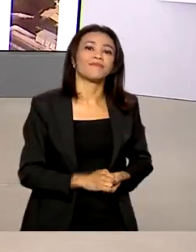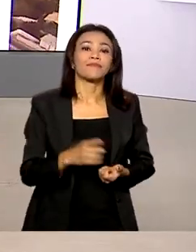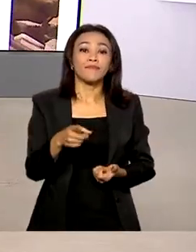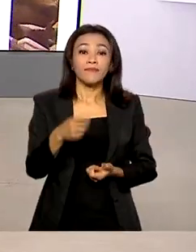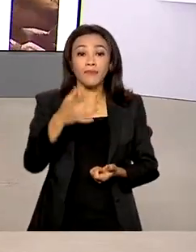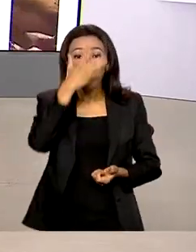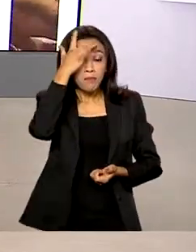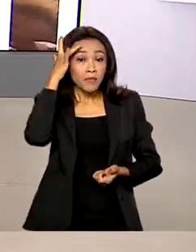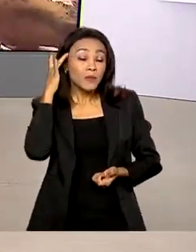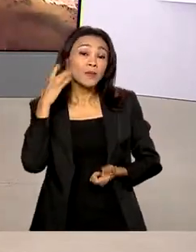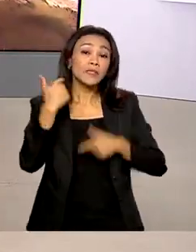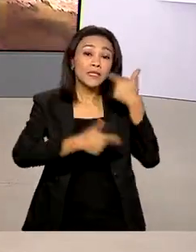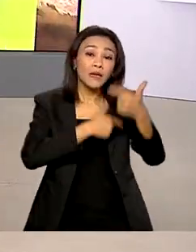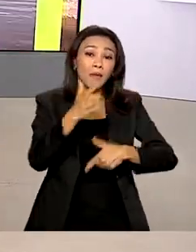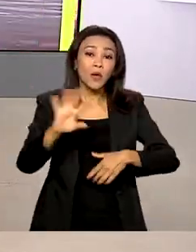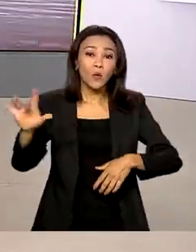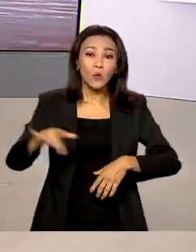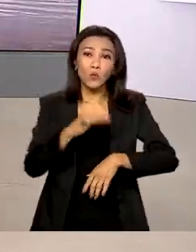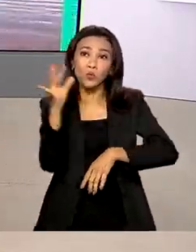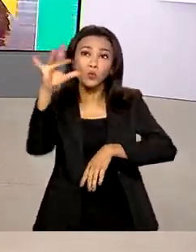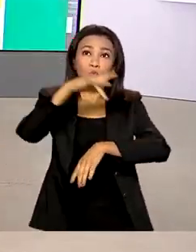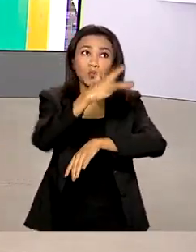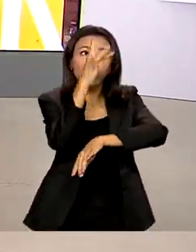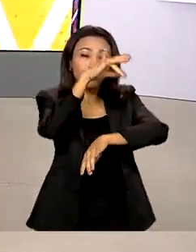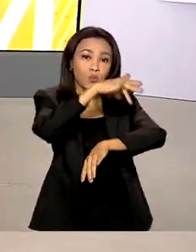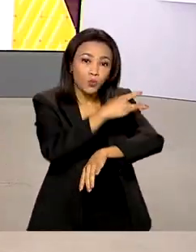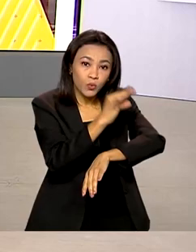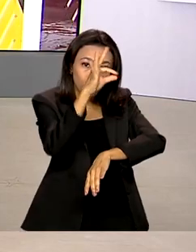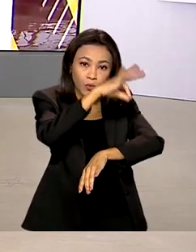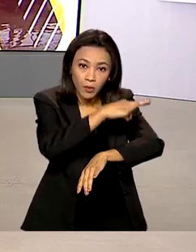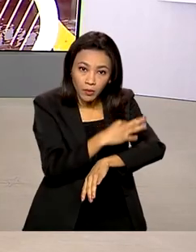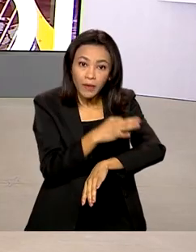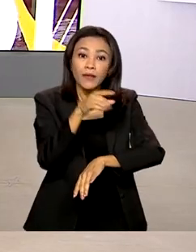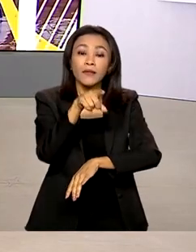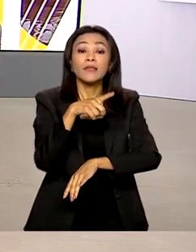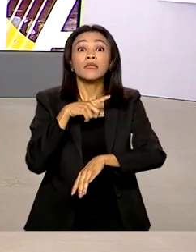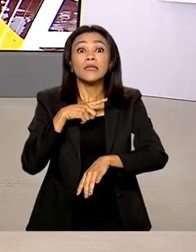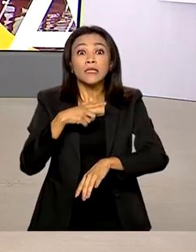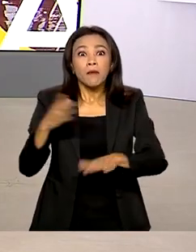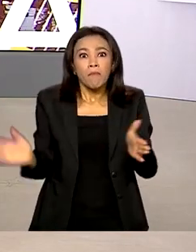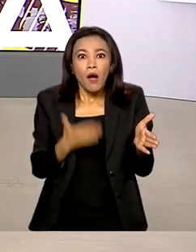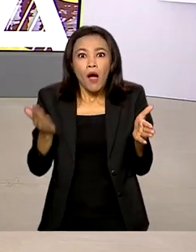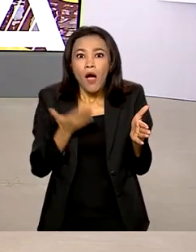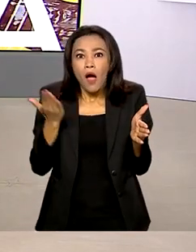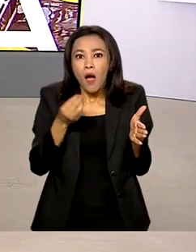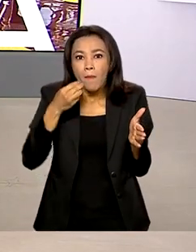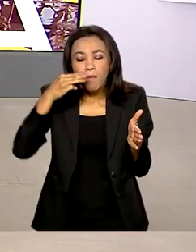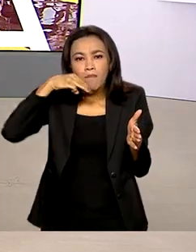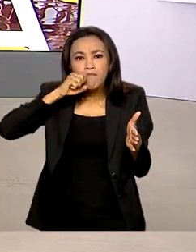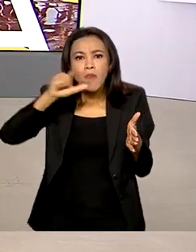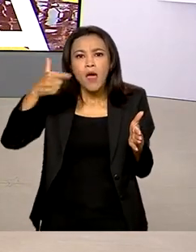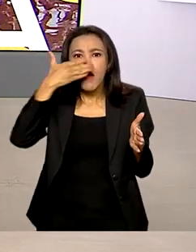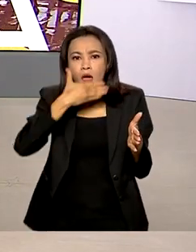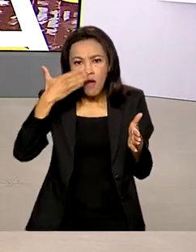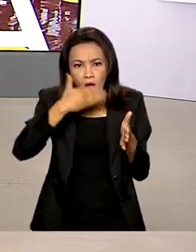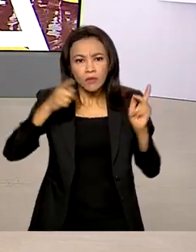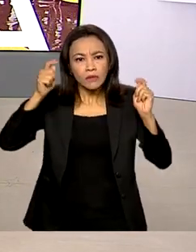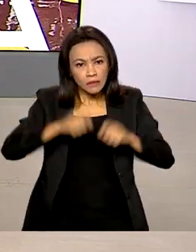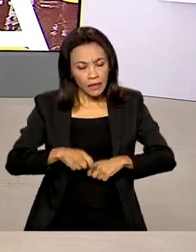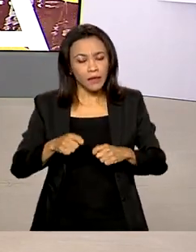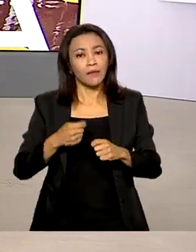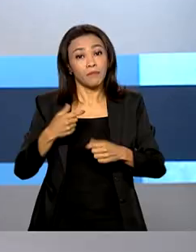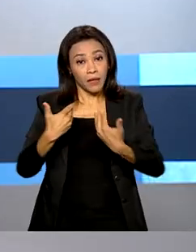Apicultores do norte de Minas Gerais têm grandes chances de aumentar a produção de mel com mais geração de renda e